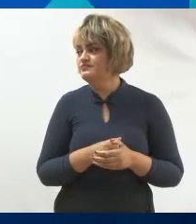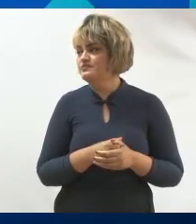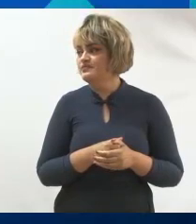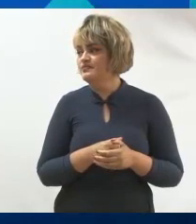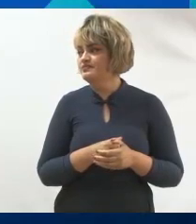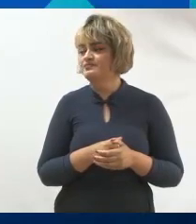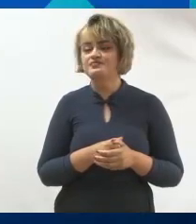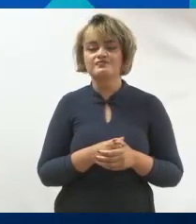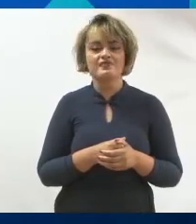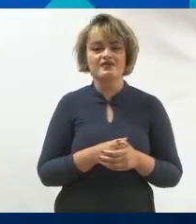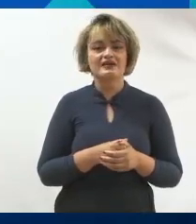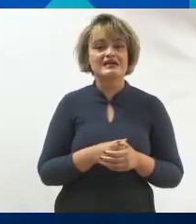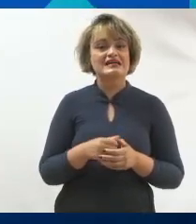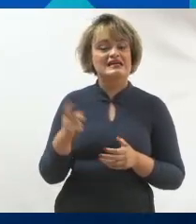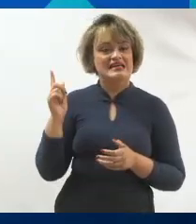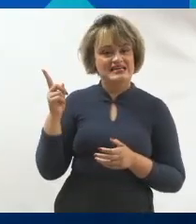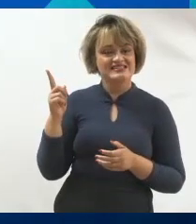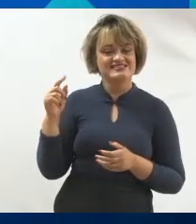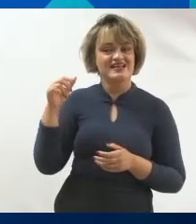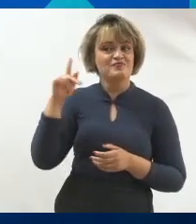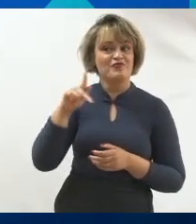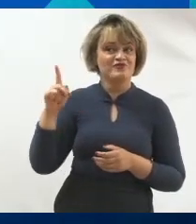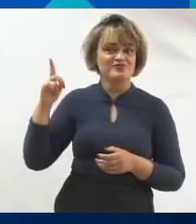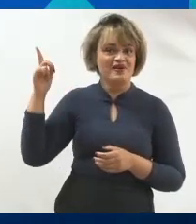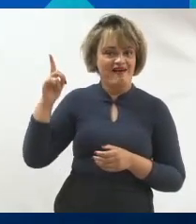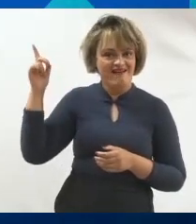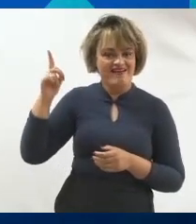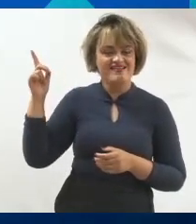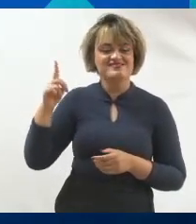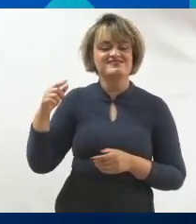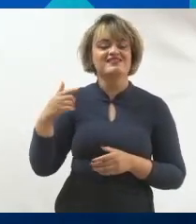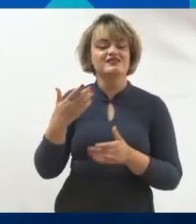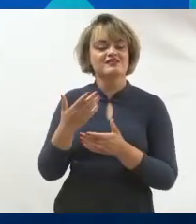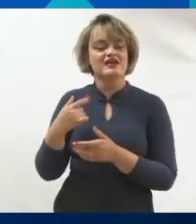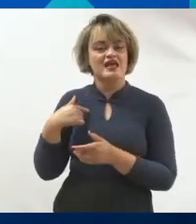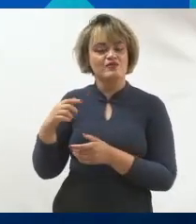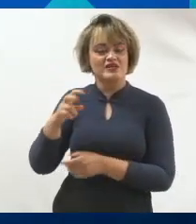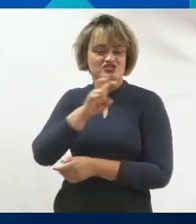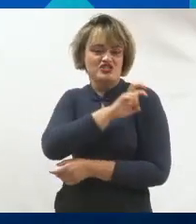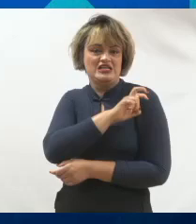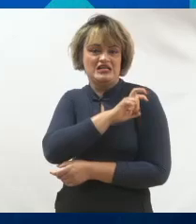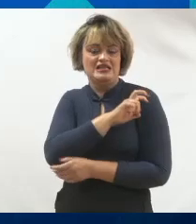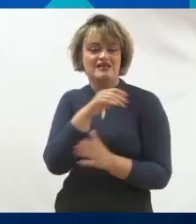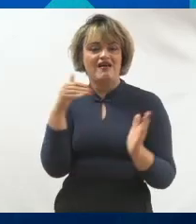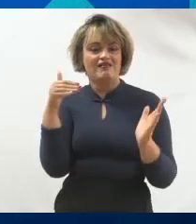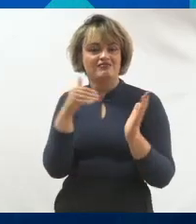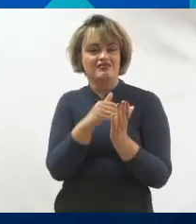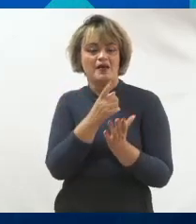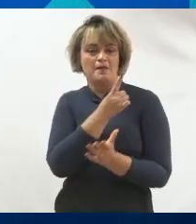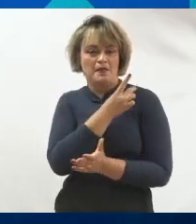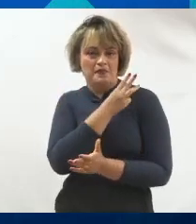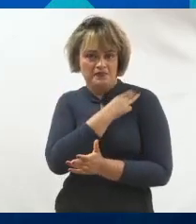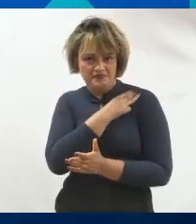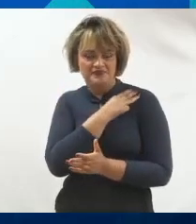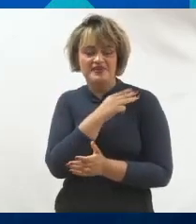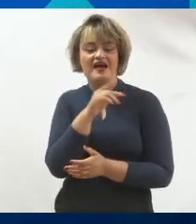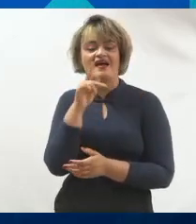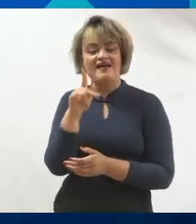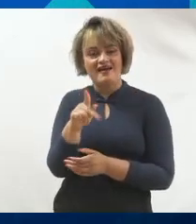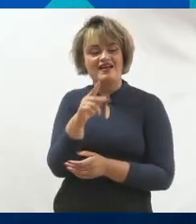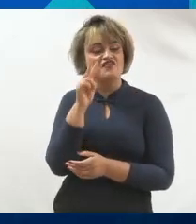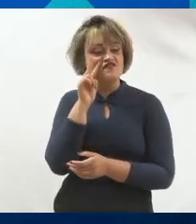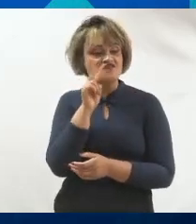O daquele dia veio da professora Margareth, que me acompanhou desde a quinta série até o início do colegial. Ela me pegou